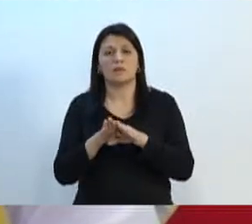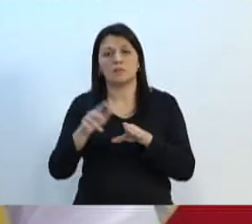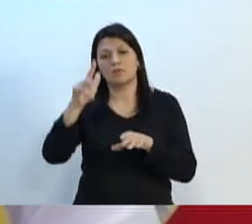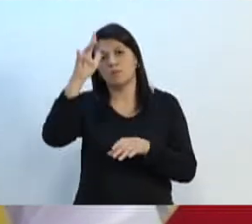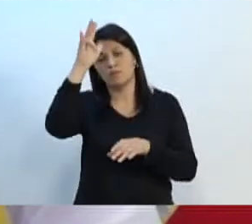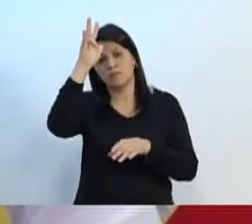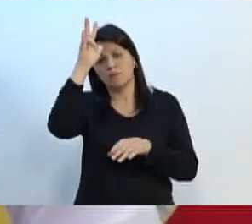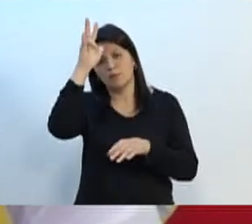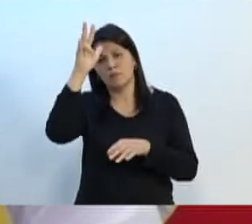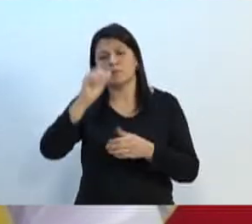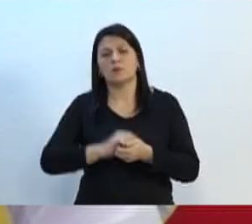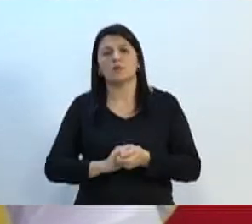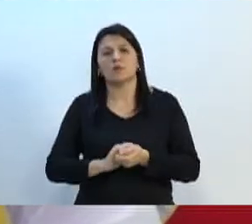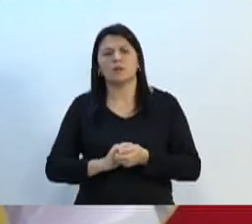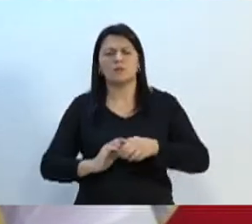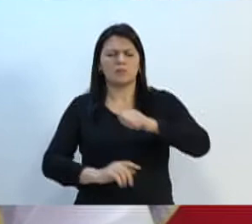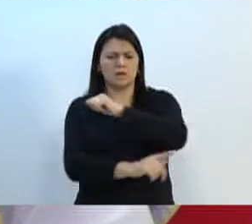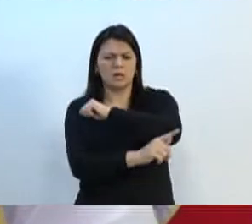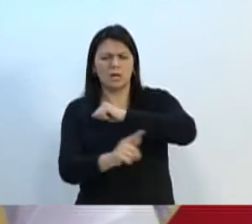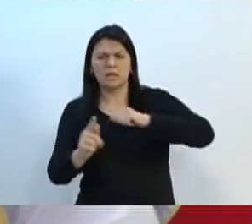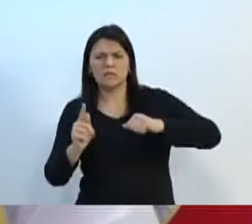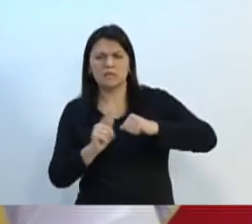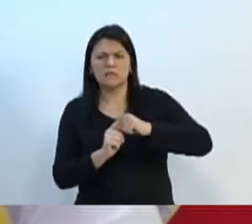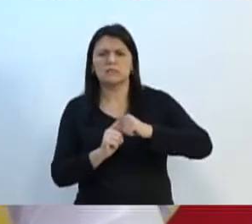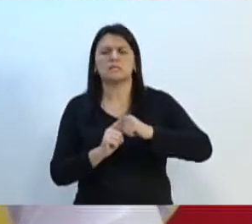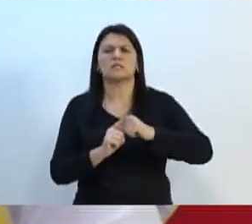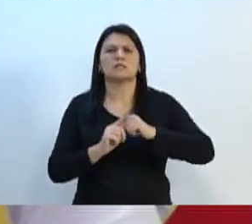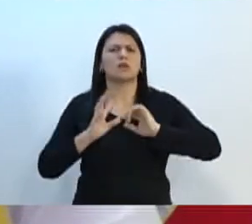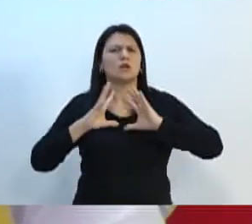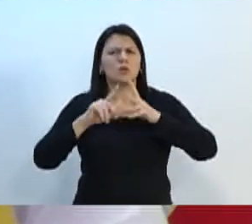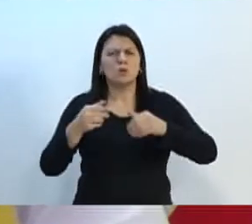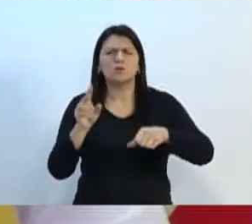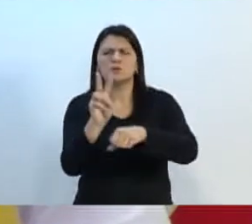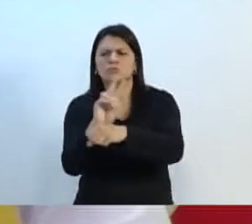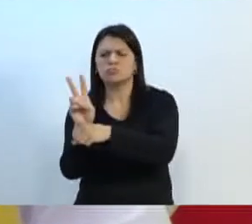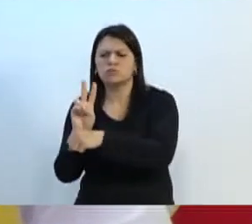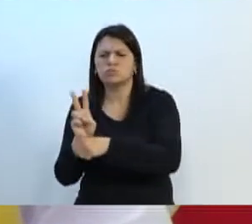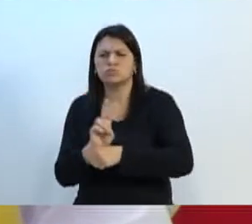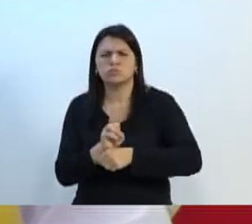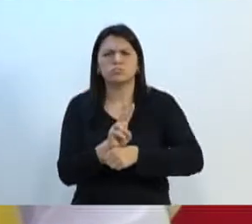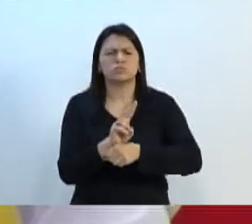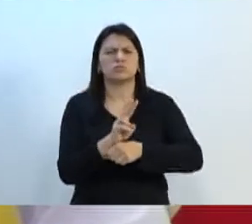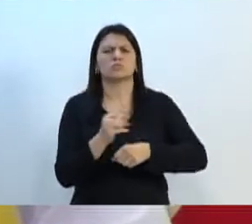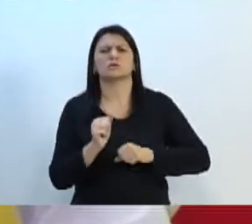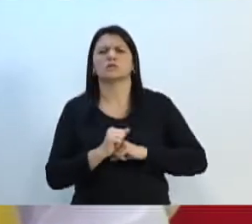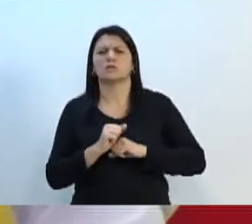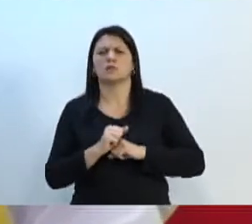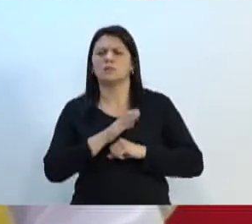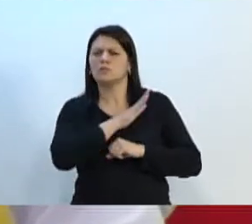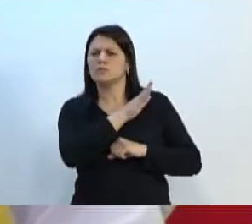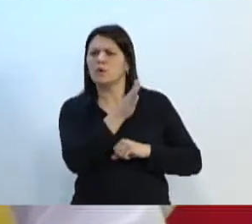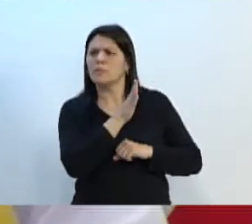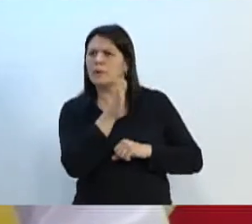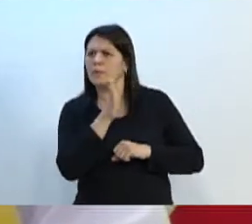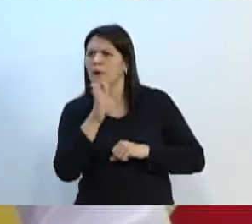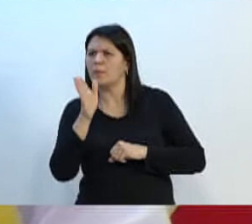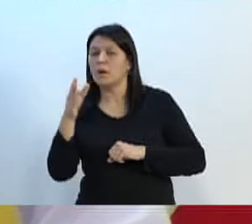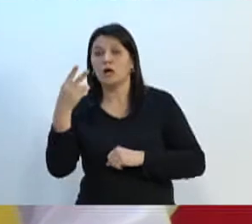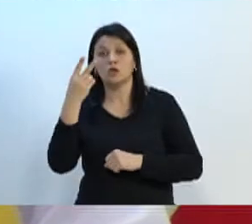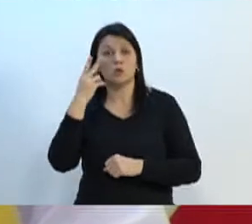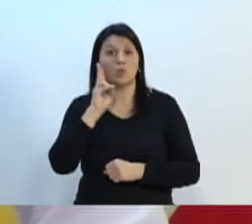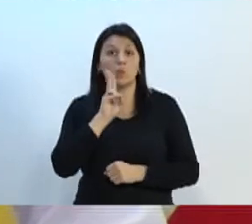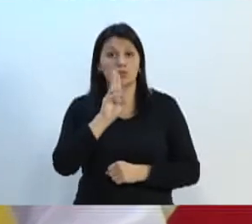o Índio, em tendência do Garcia, o BTCU, toda a parte de fiscalização, de todos os quatro cantos, os dois dias aí,